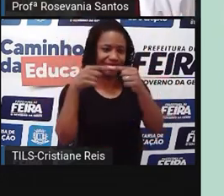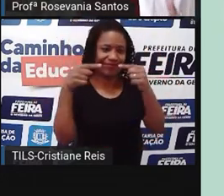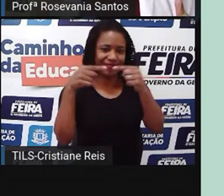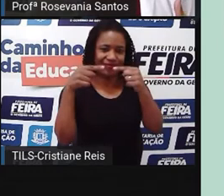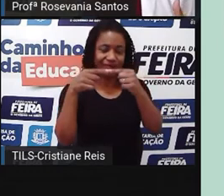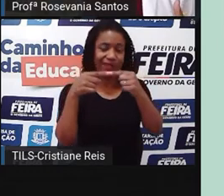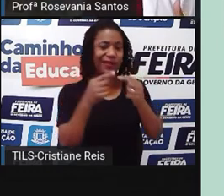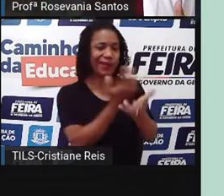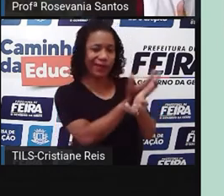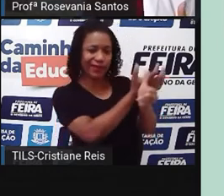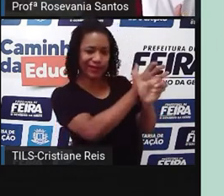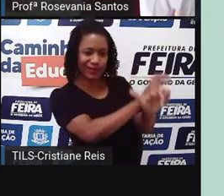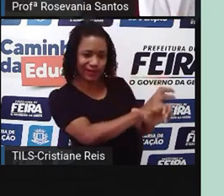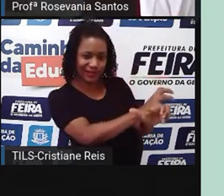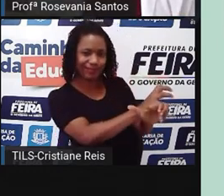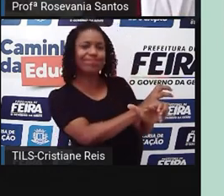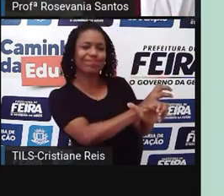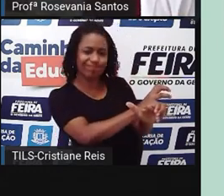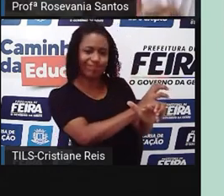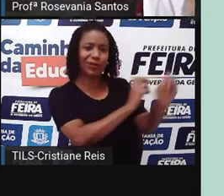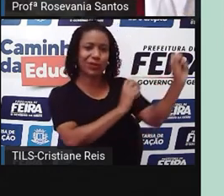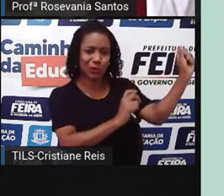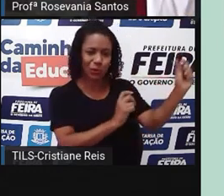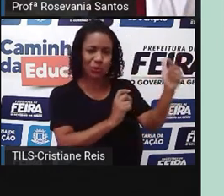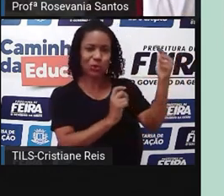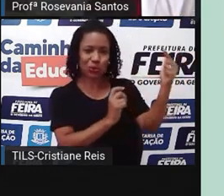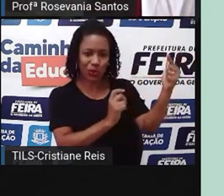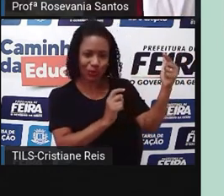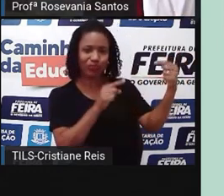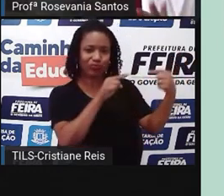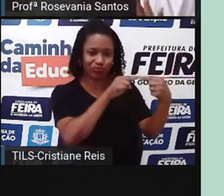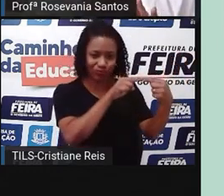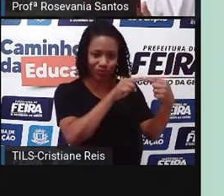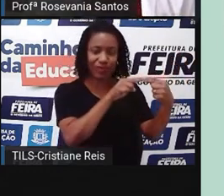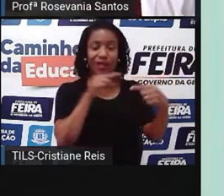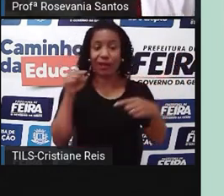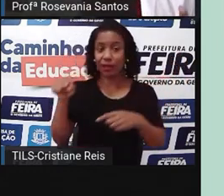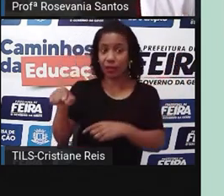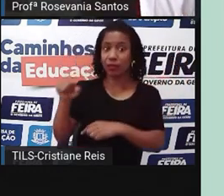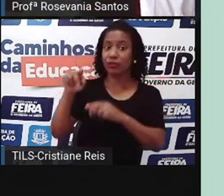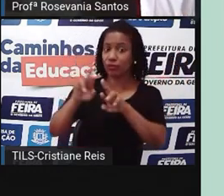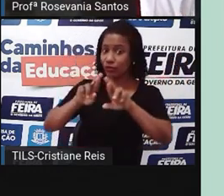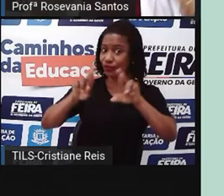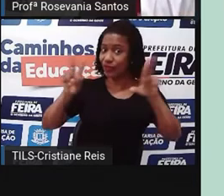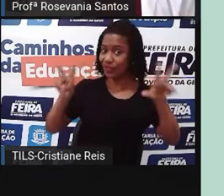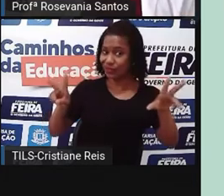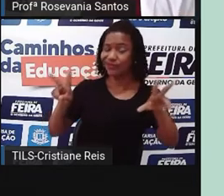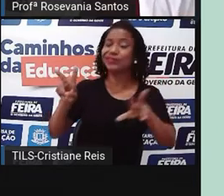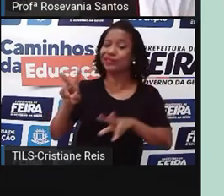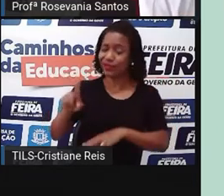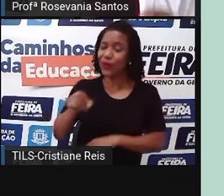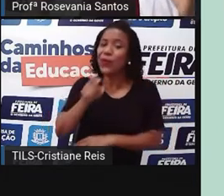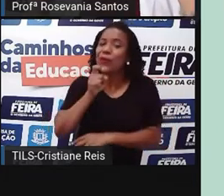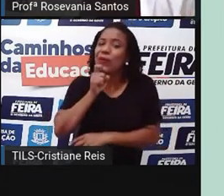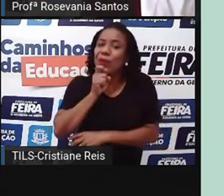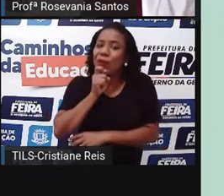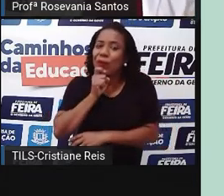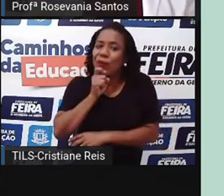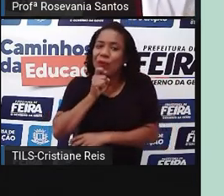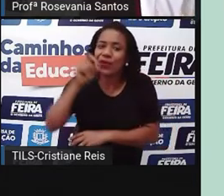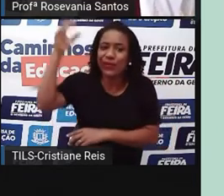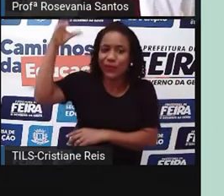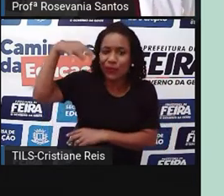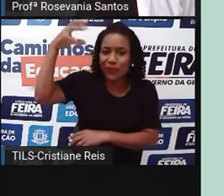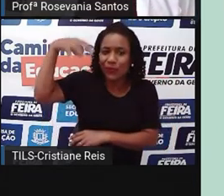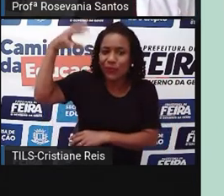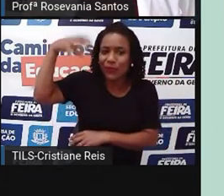plantas que se adaptam a altas temperaturas e escassez de água. Aí já é o contrário, são baixas temperaturas e tem